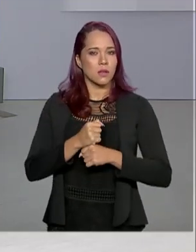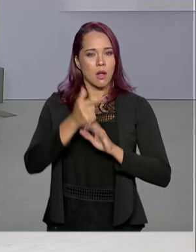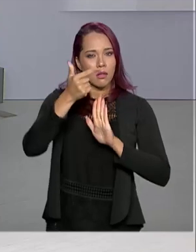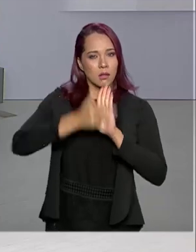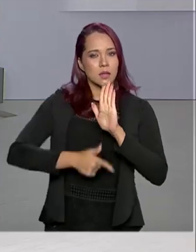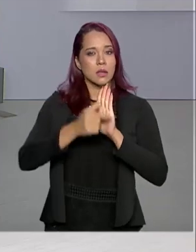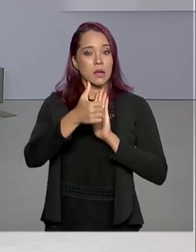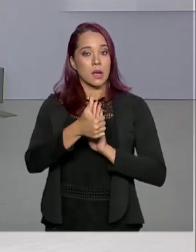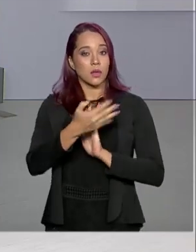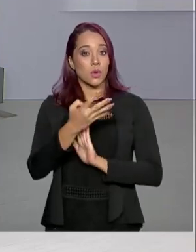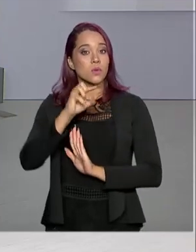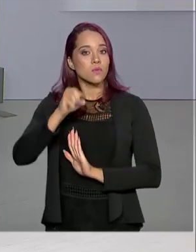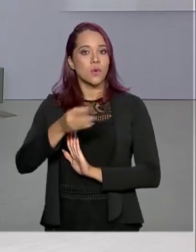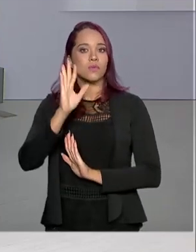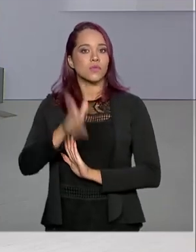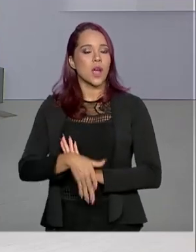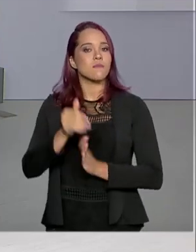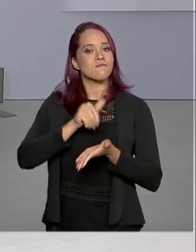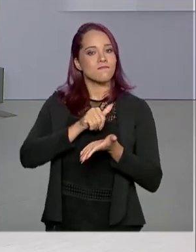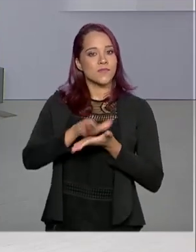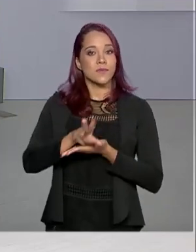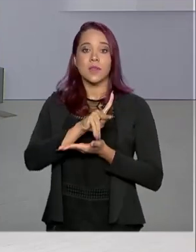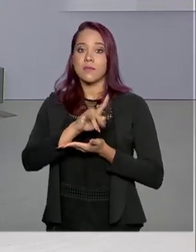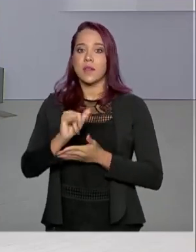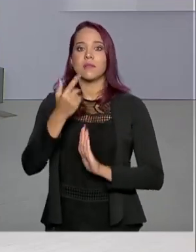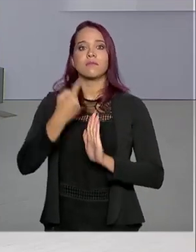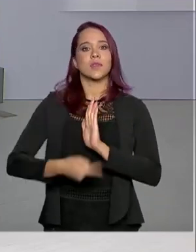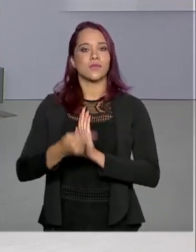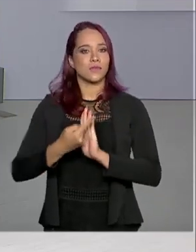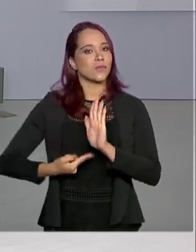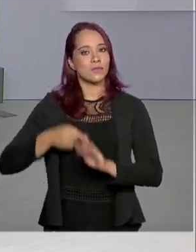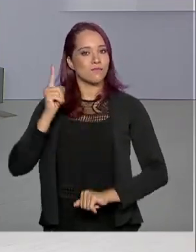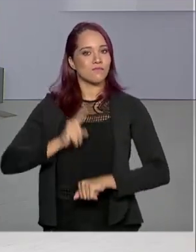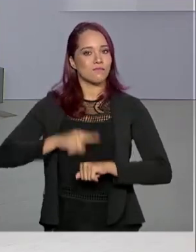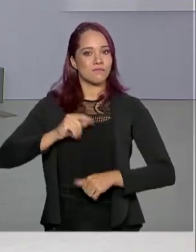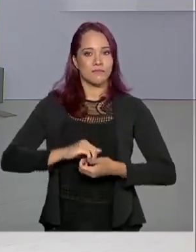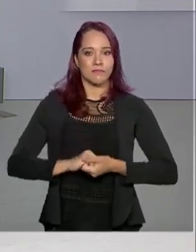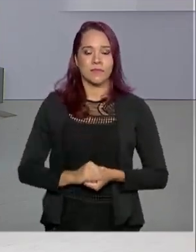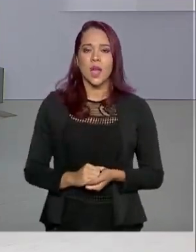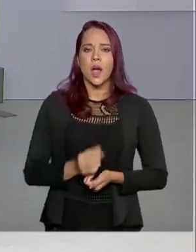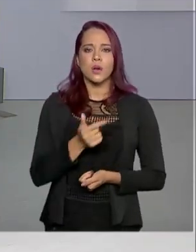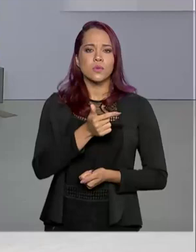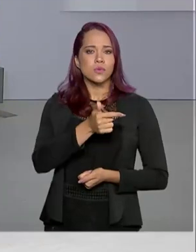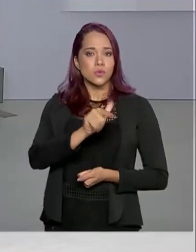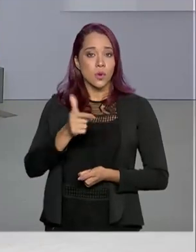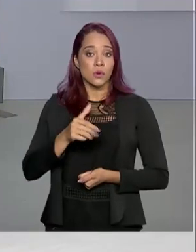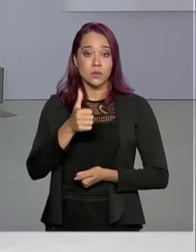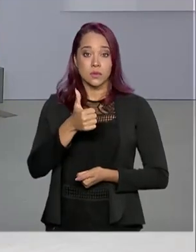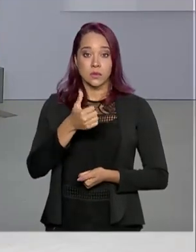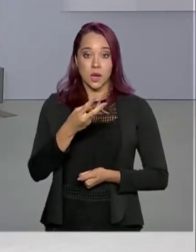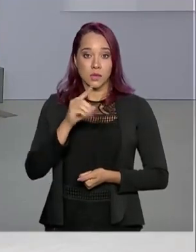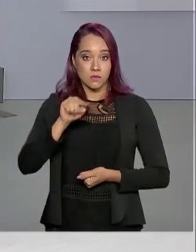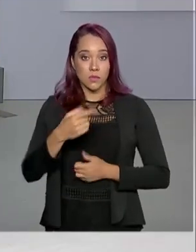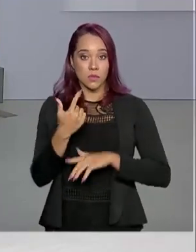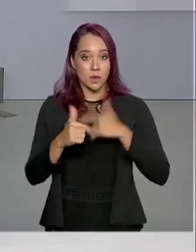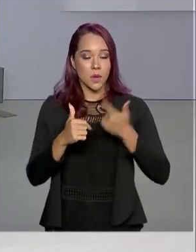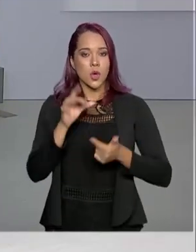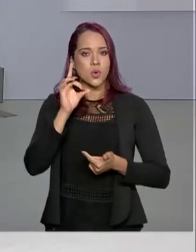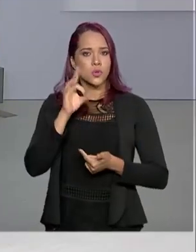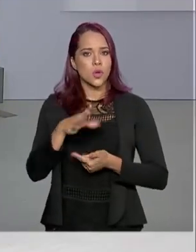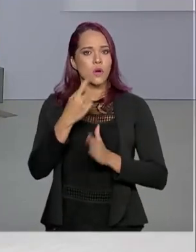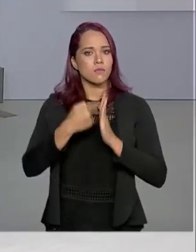14 mil já estão desocupados e serão extintos imediatamente. As outras 13 mil funções só serão